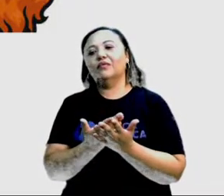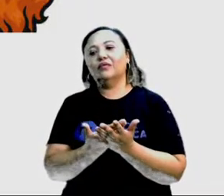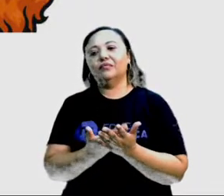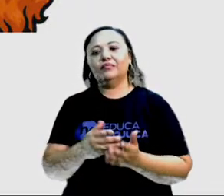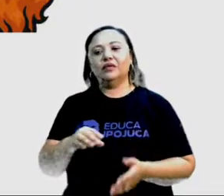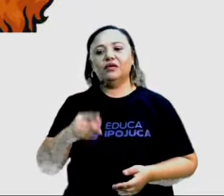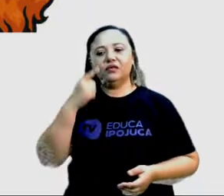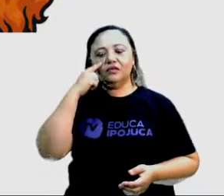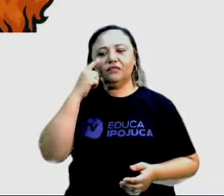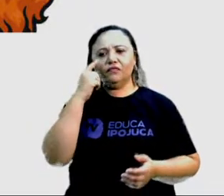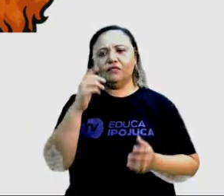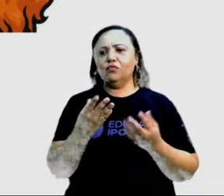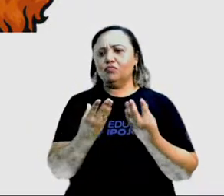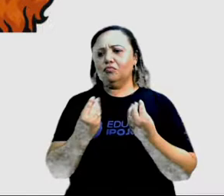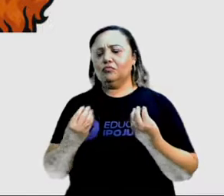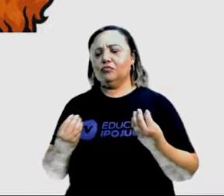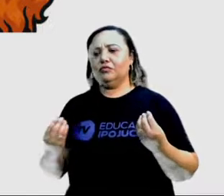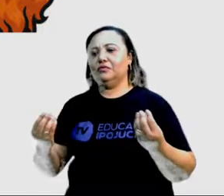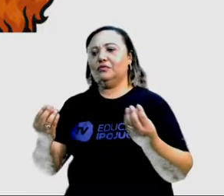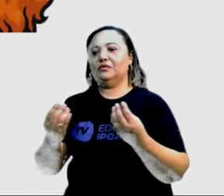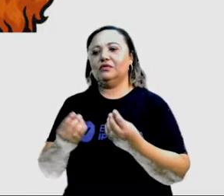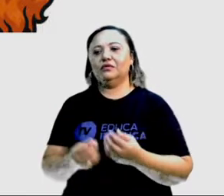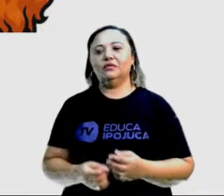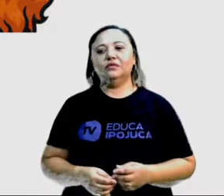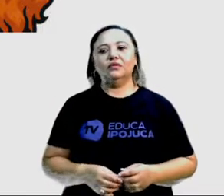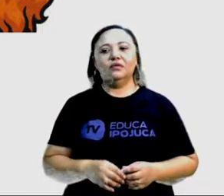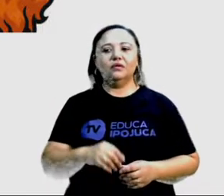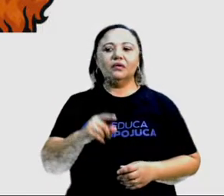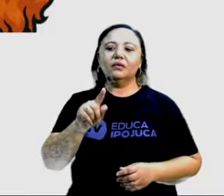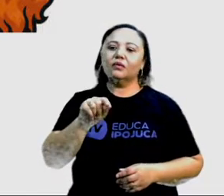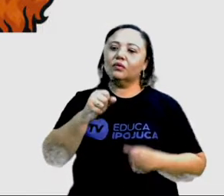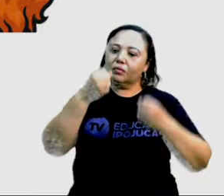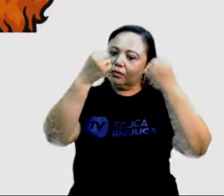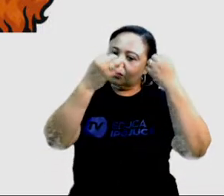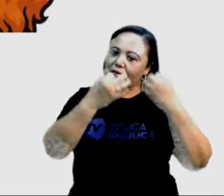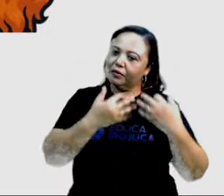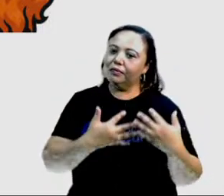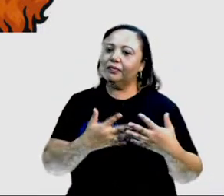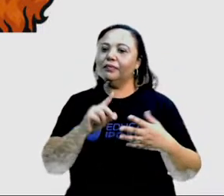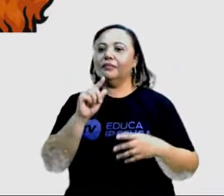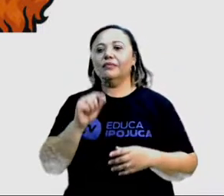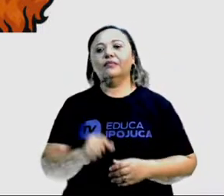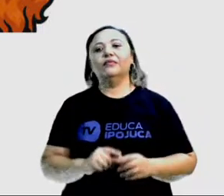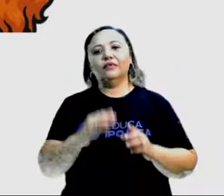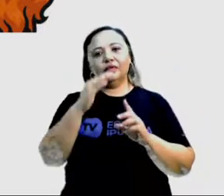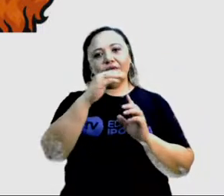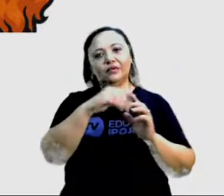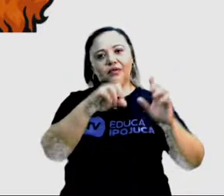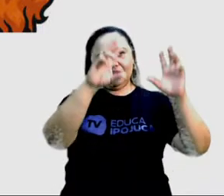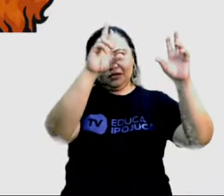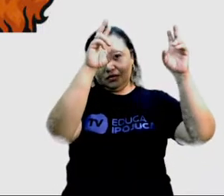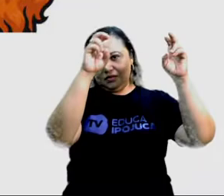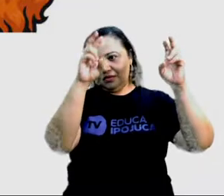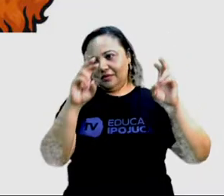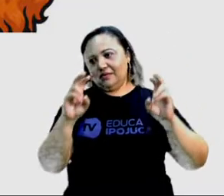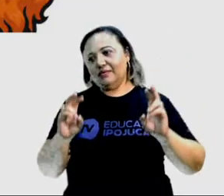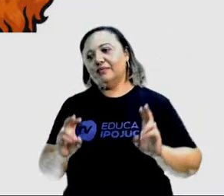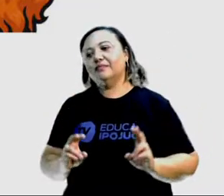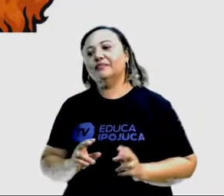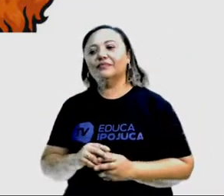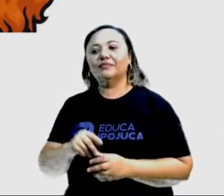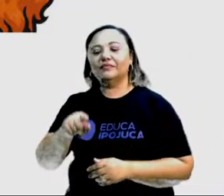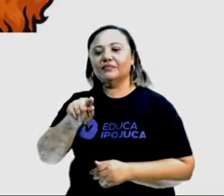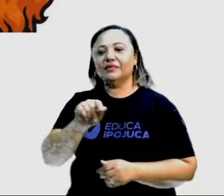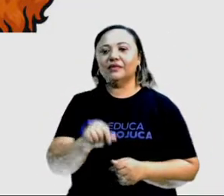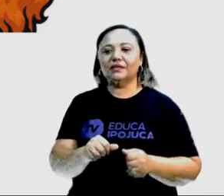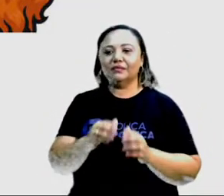vários modelos de tomada de notas, inclusive o mapa mental também, através de tópicos e vários outros exemplos. Eu